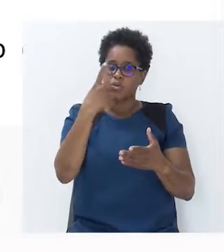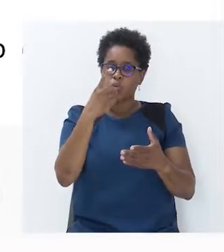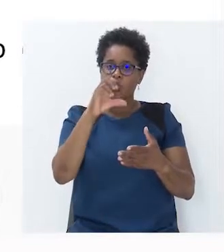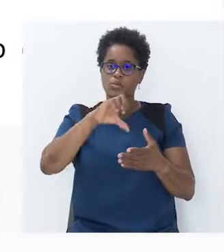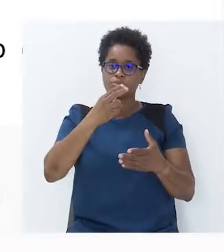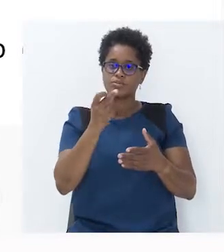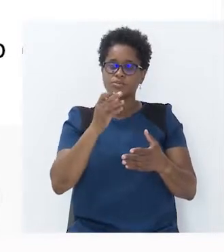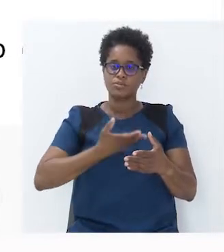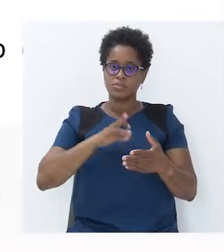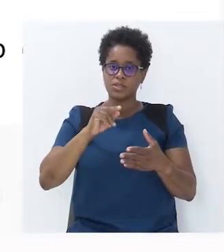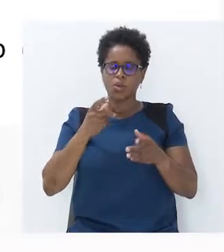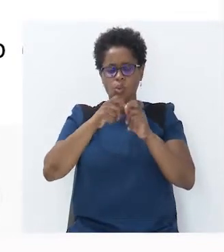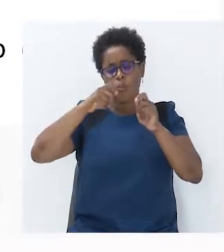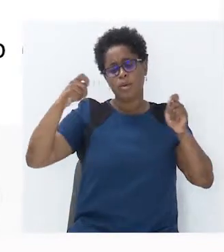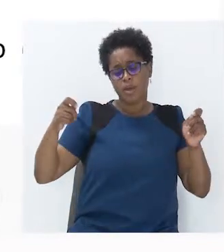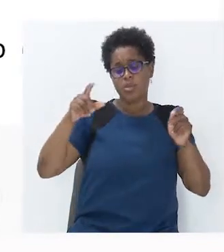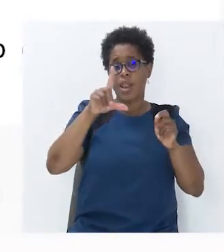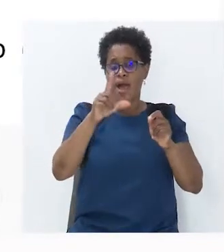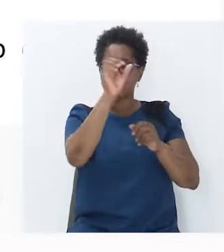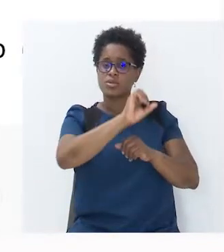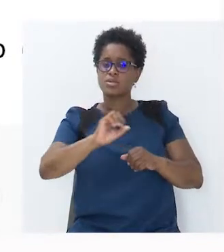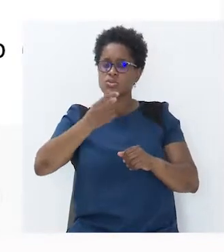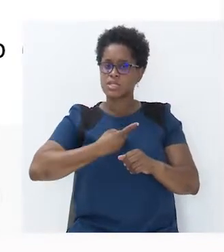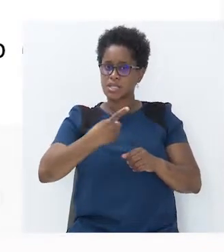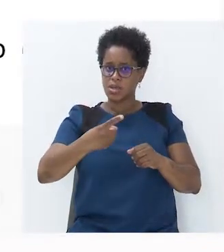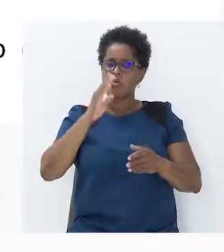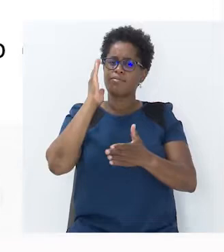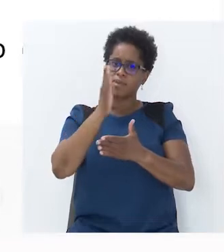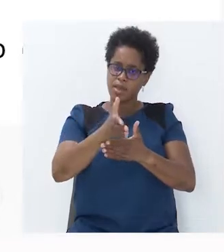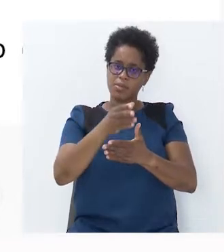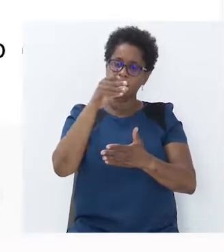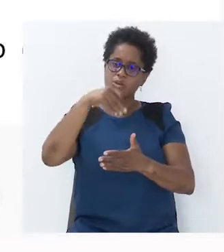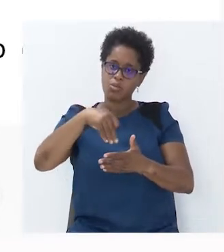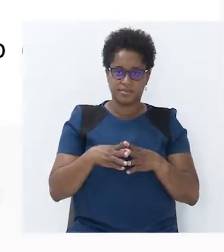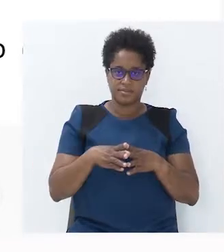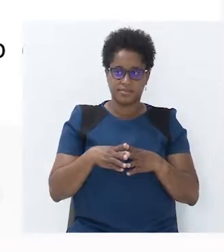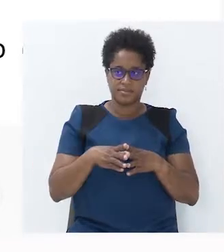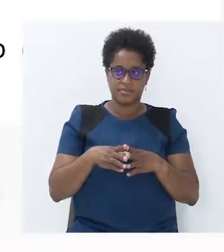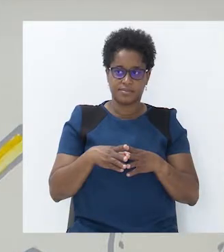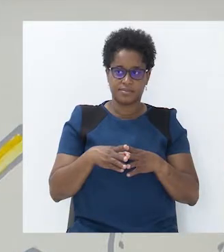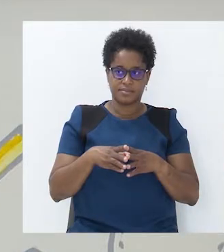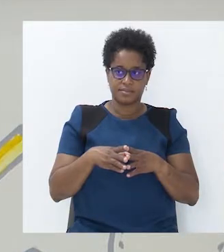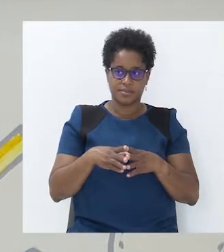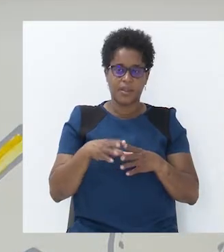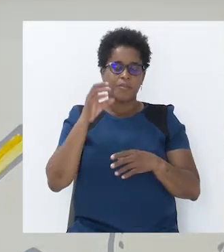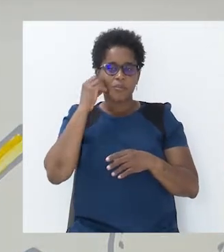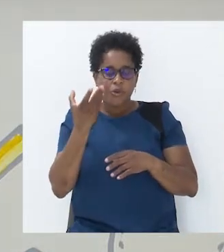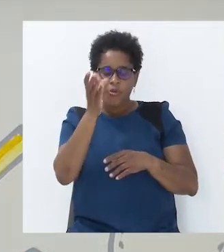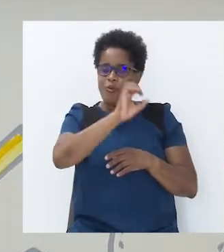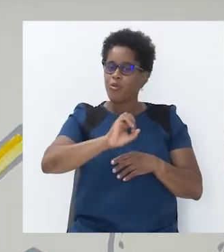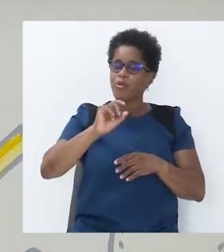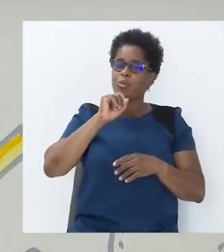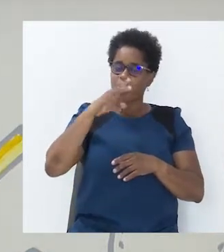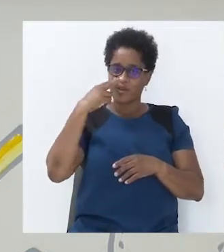quadrado e o comprimento do seu lado serão diretamente proporcionais. Como vocês podem ver,